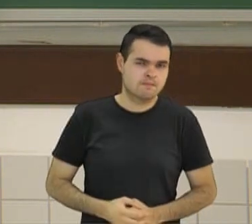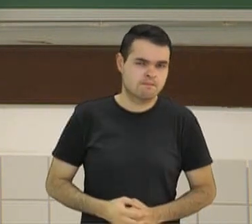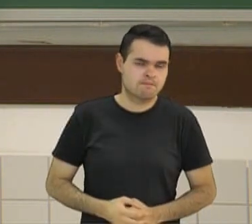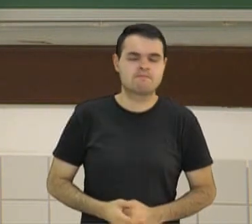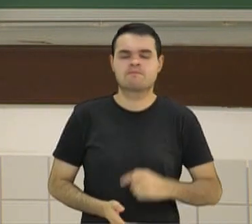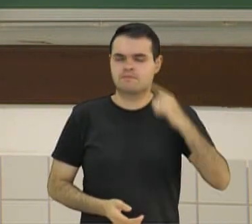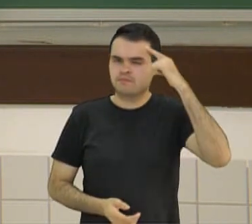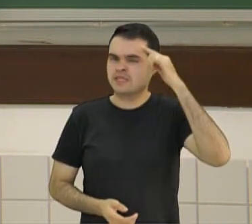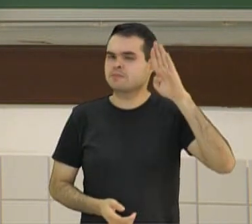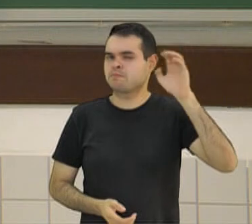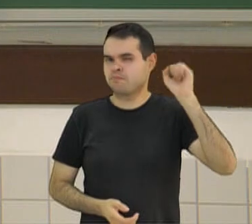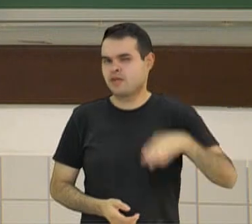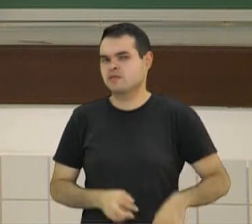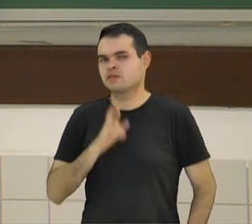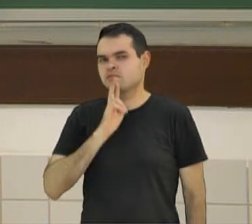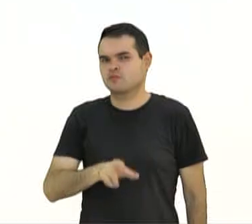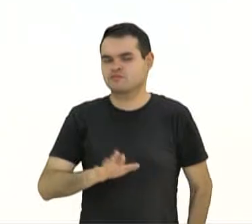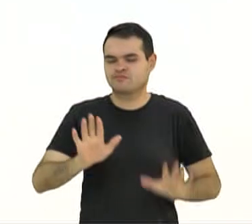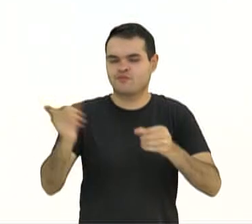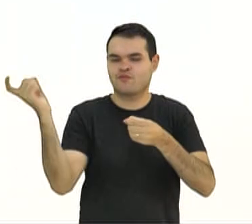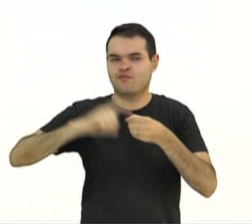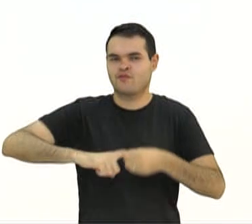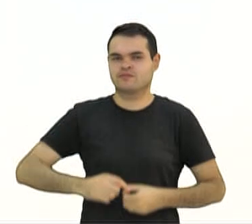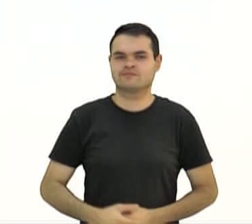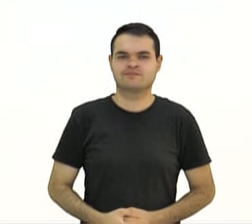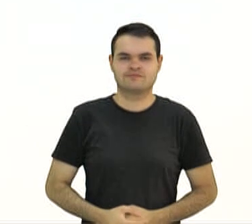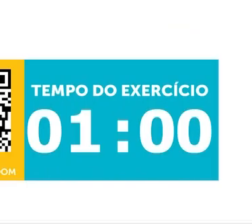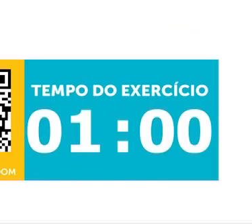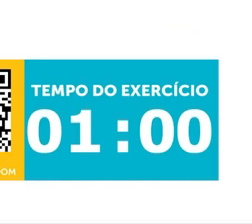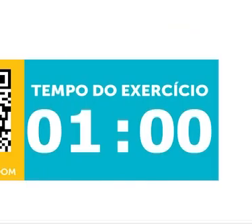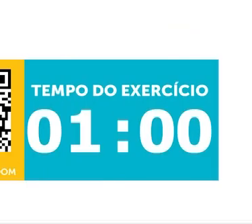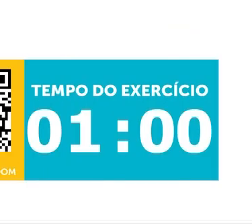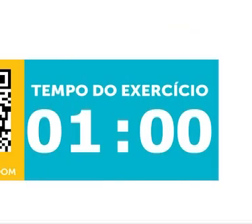Pense bem na resposta e a gente já retorna.